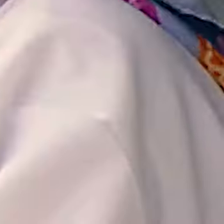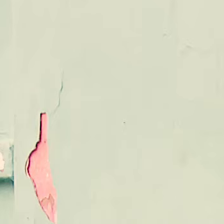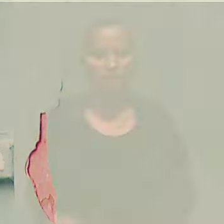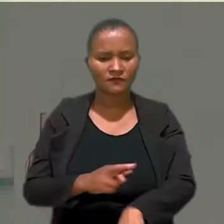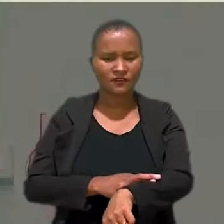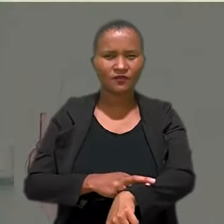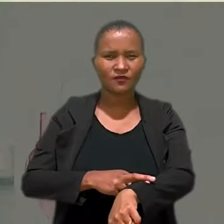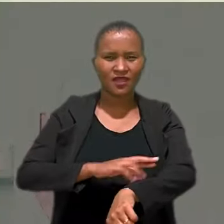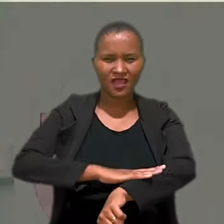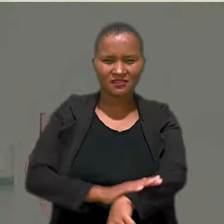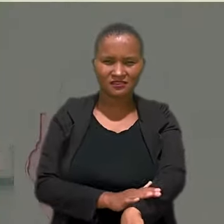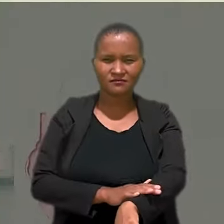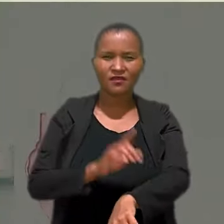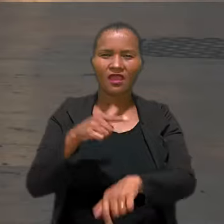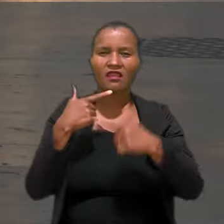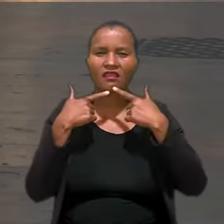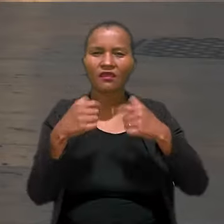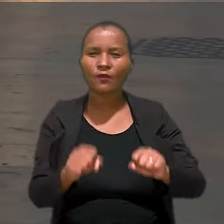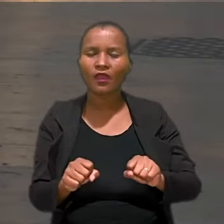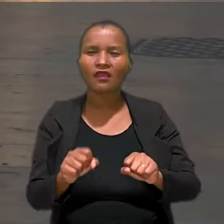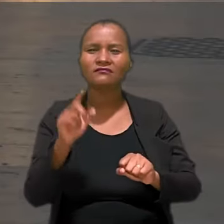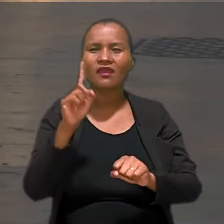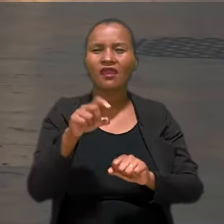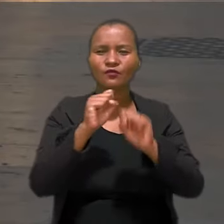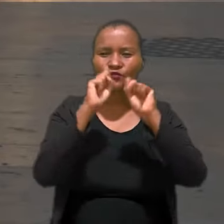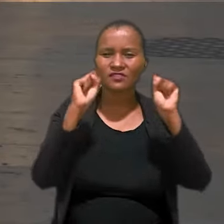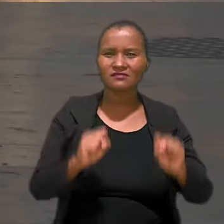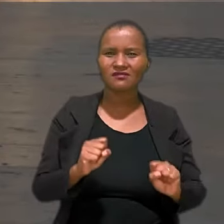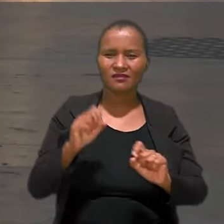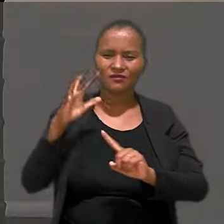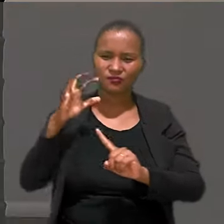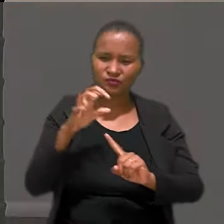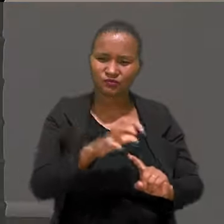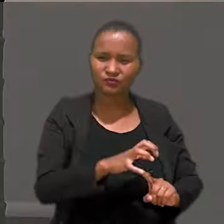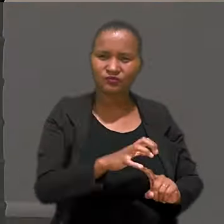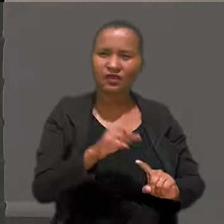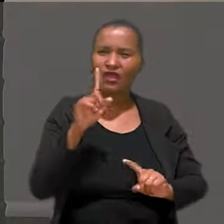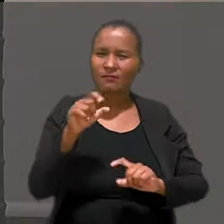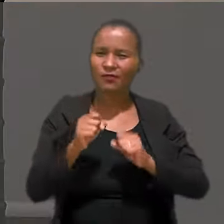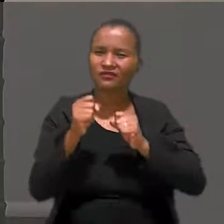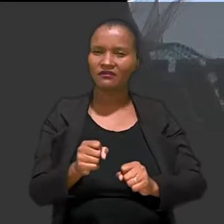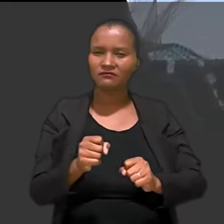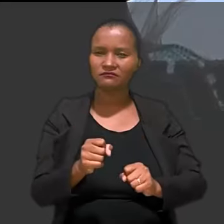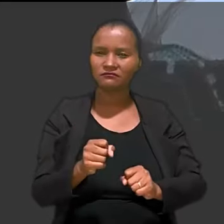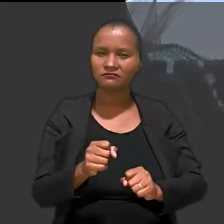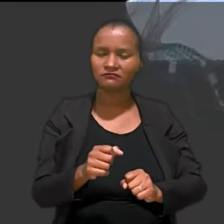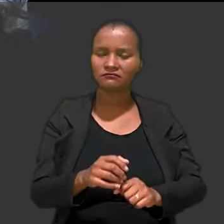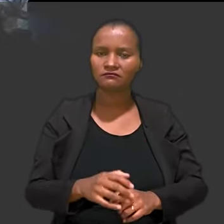O racismo é linguagem, racismo é sistema de opressão, o racismo é poder.